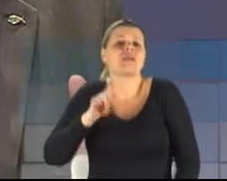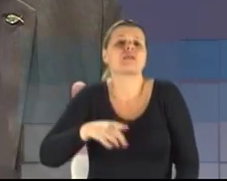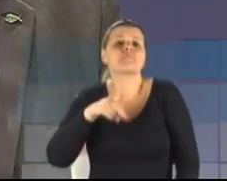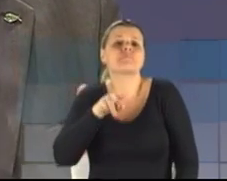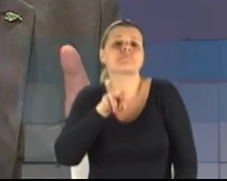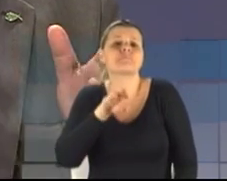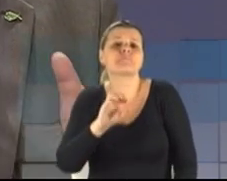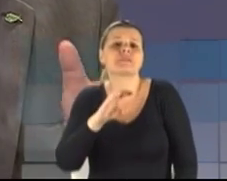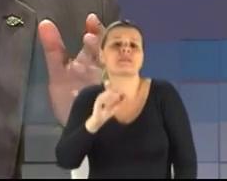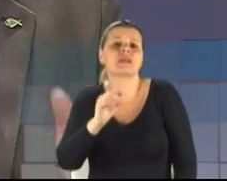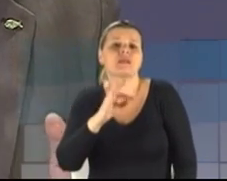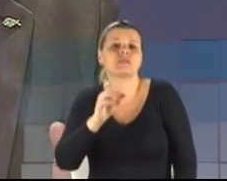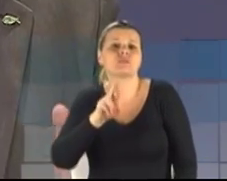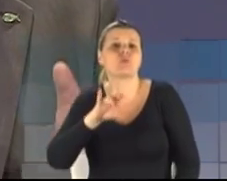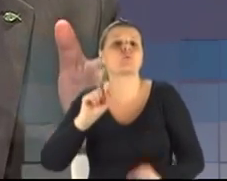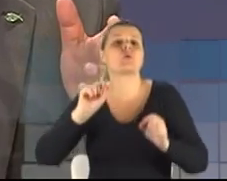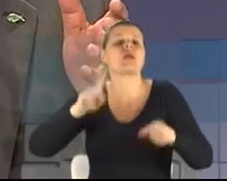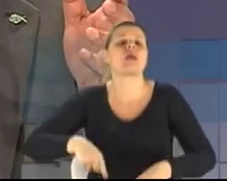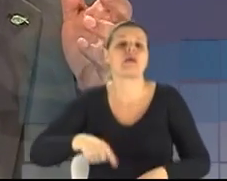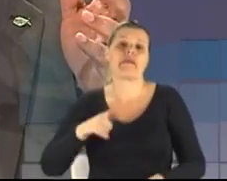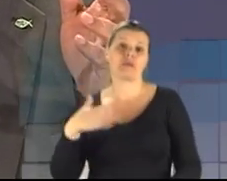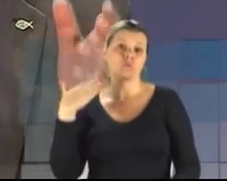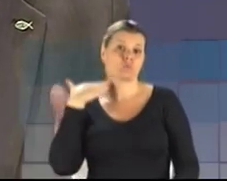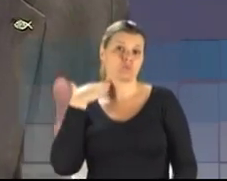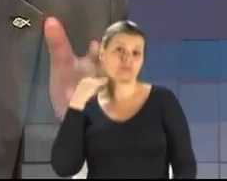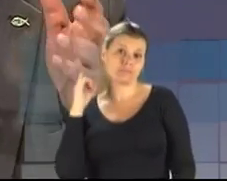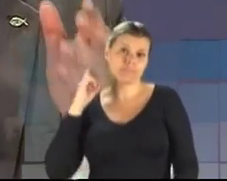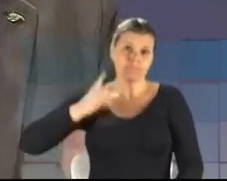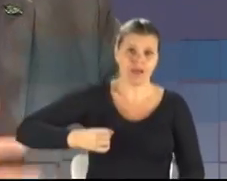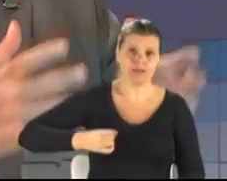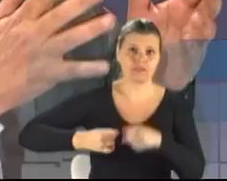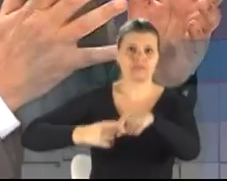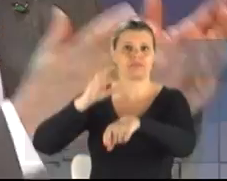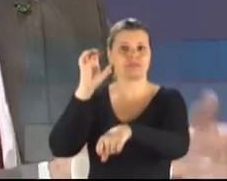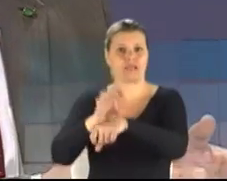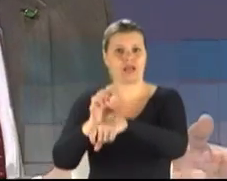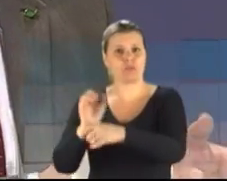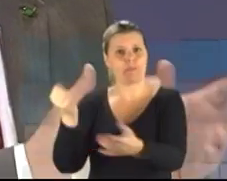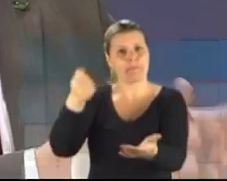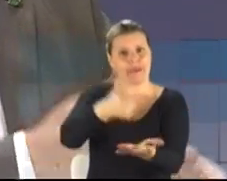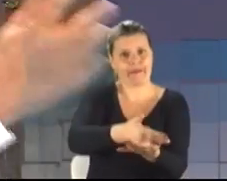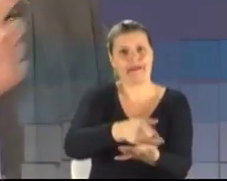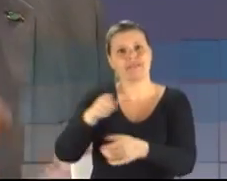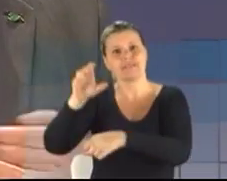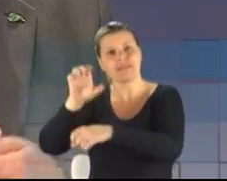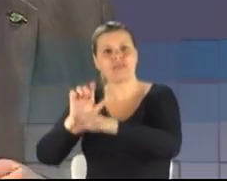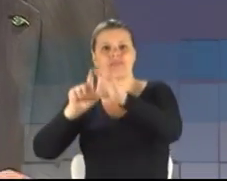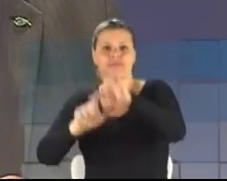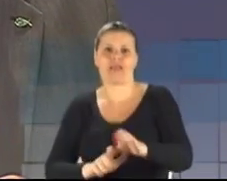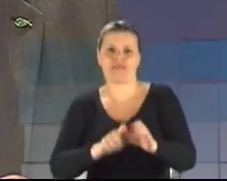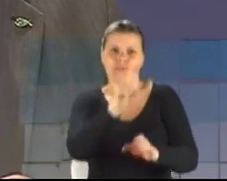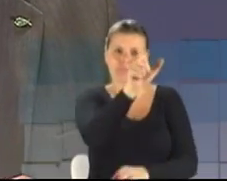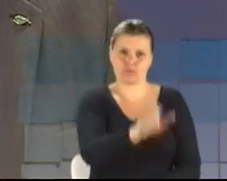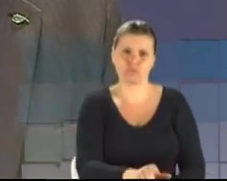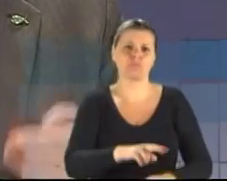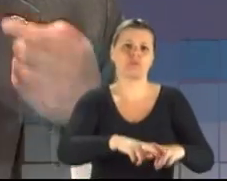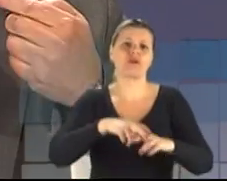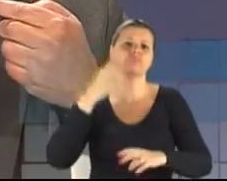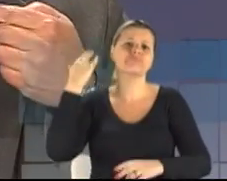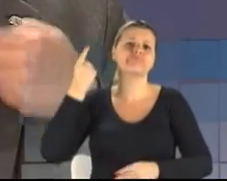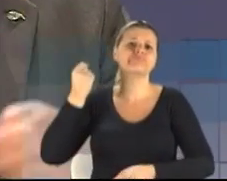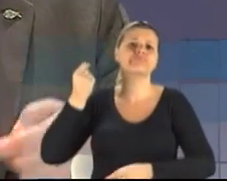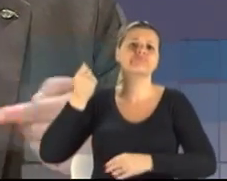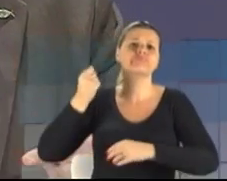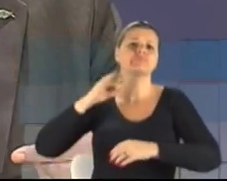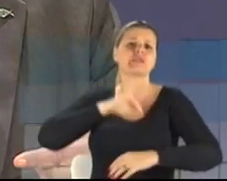sentença judicial onde o Estado é definido como devedor de uma pessoa, geralmente por diferenças salariais. Bom,